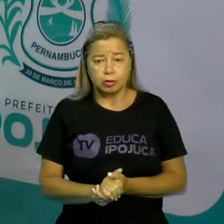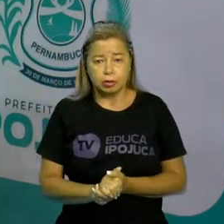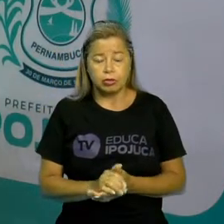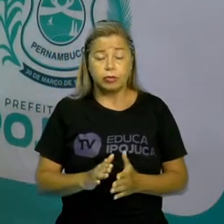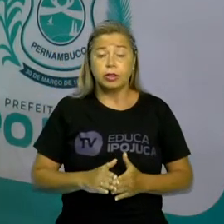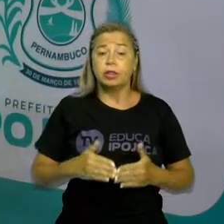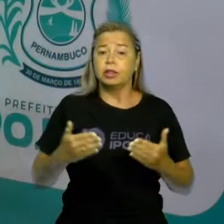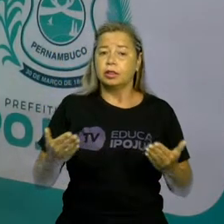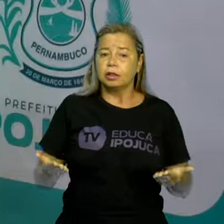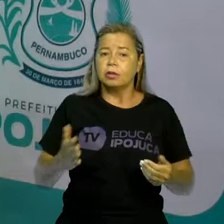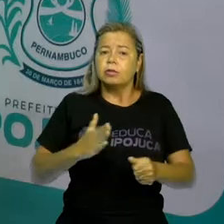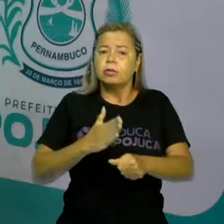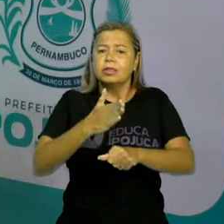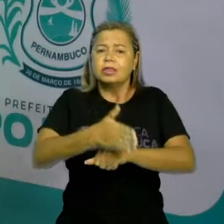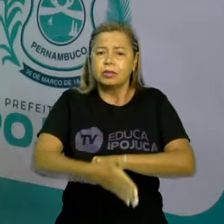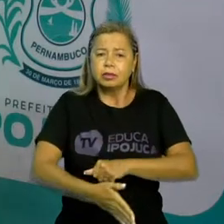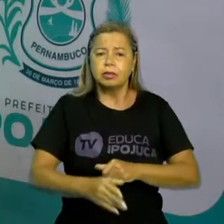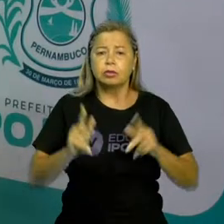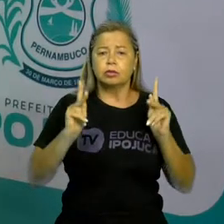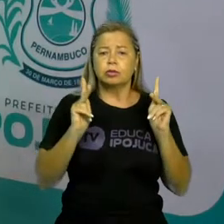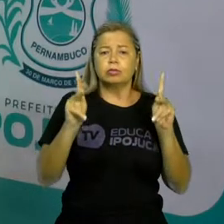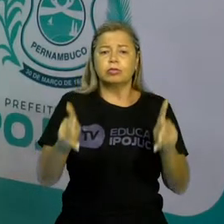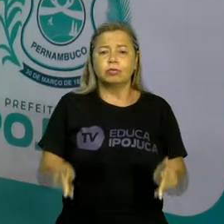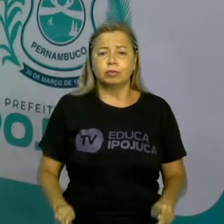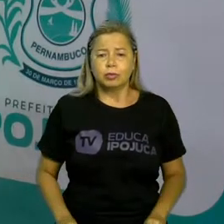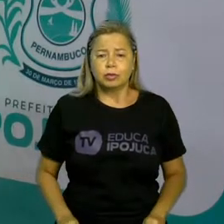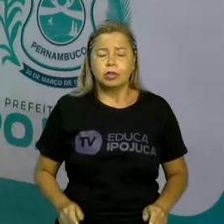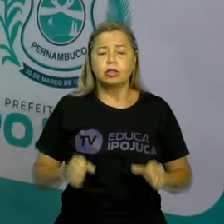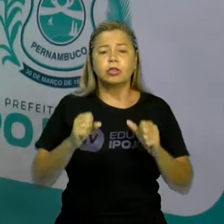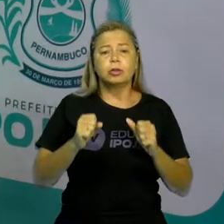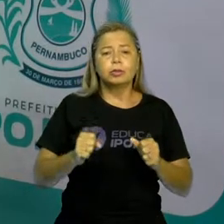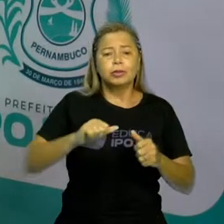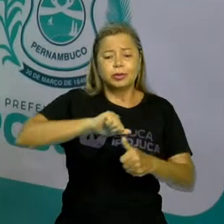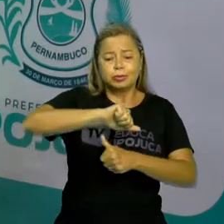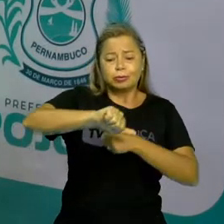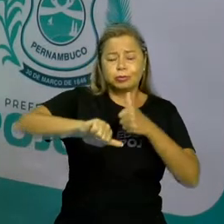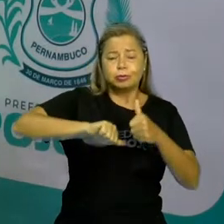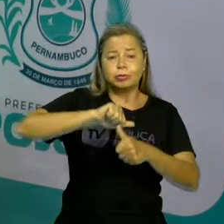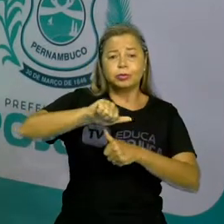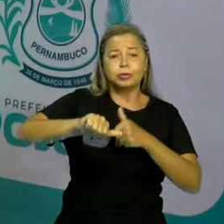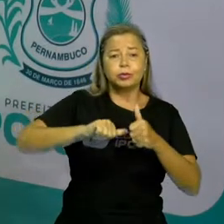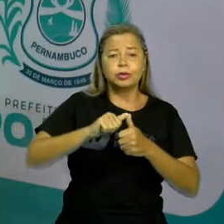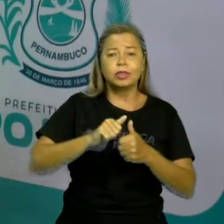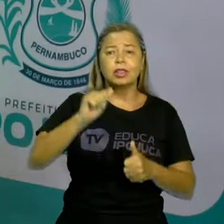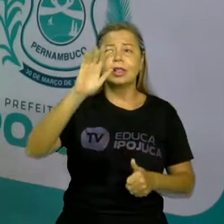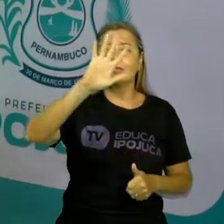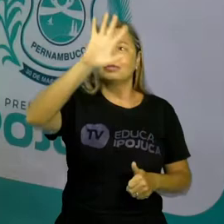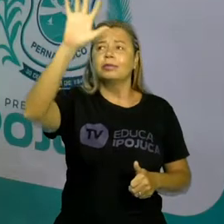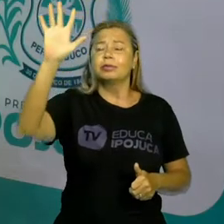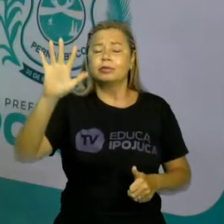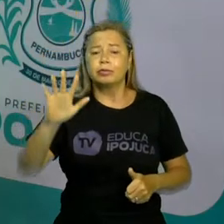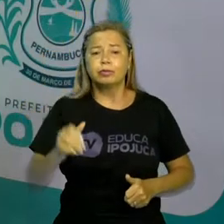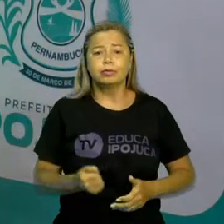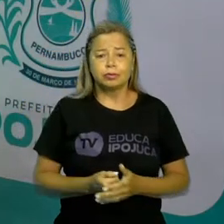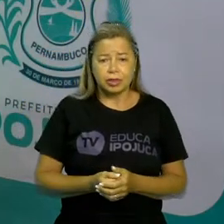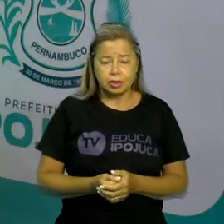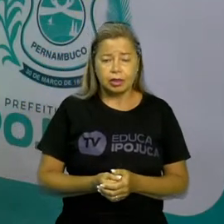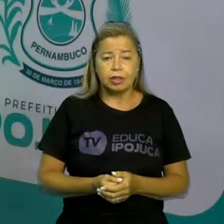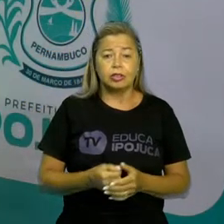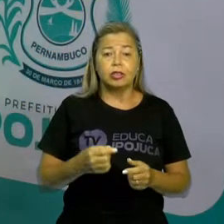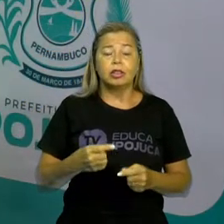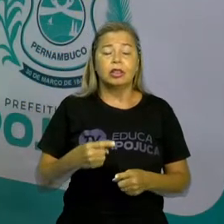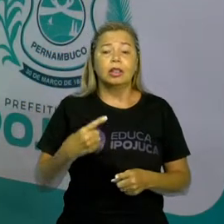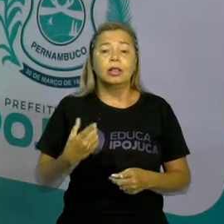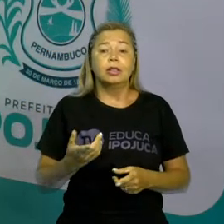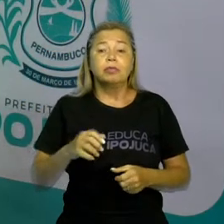paisagem degradando o meio ambiente ou recuperando de impactos causados por